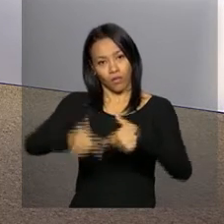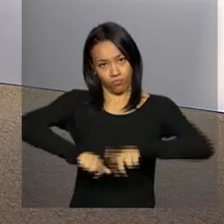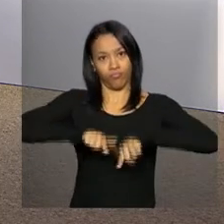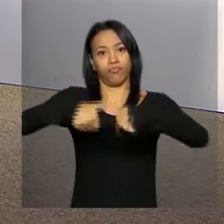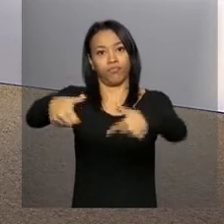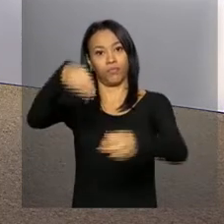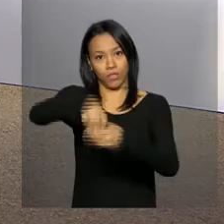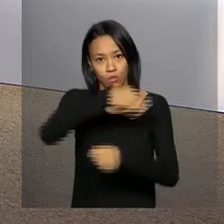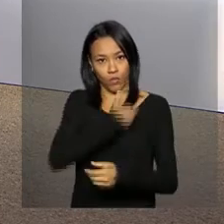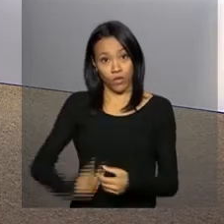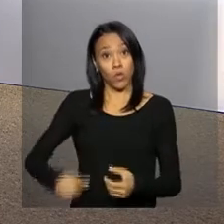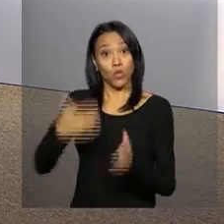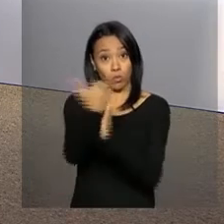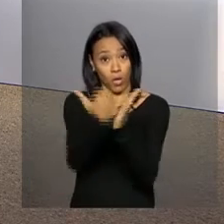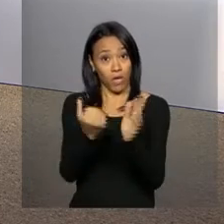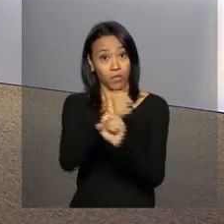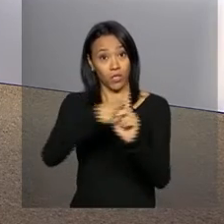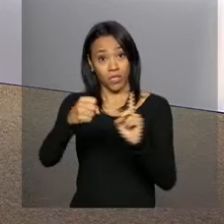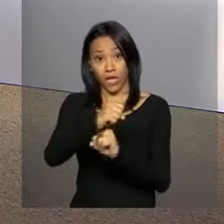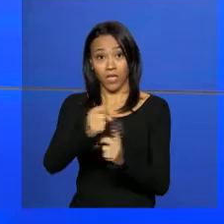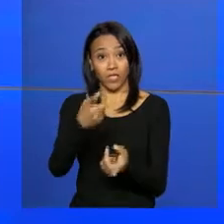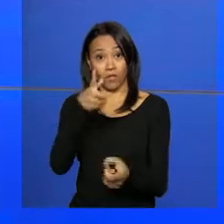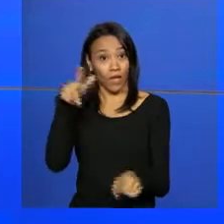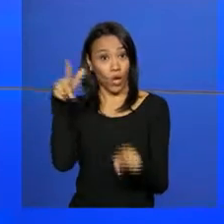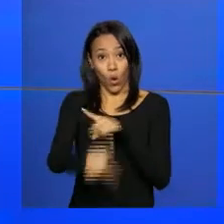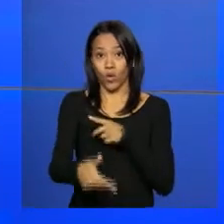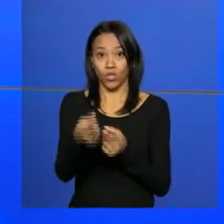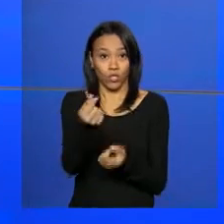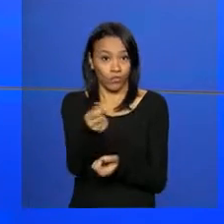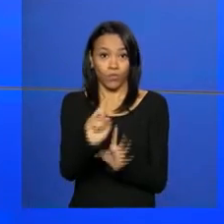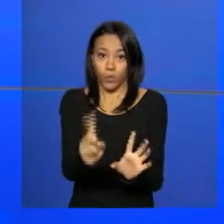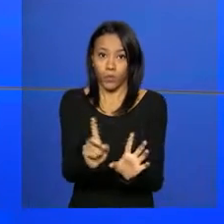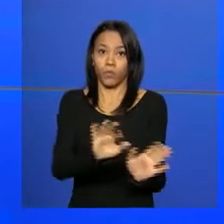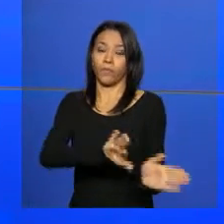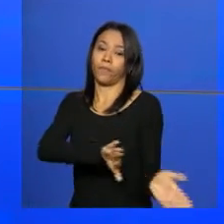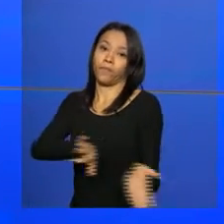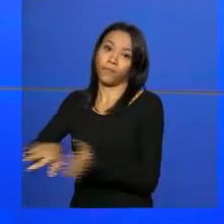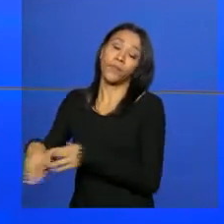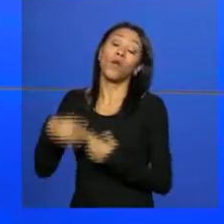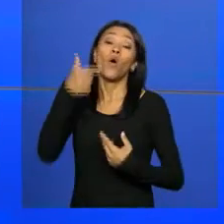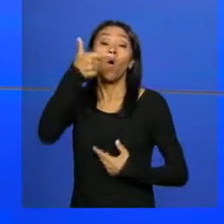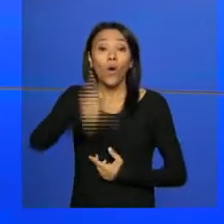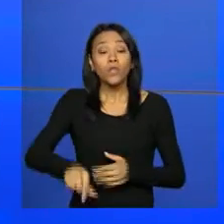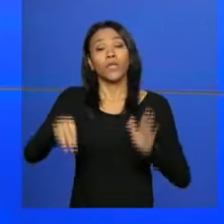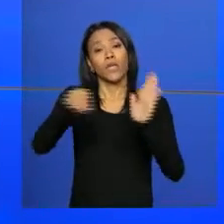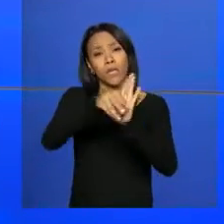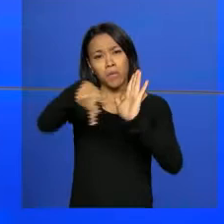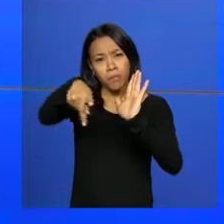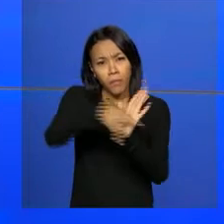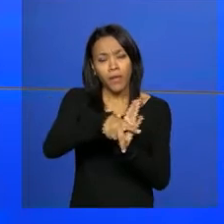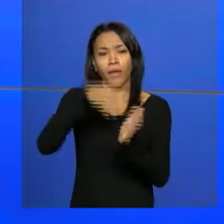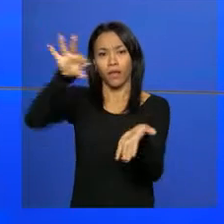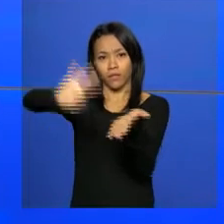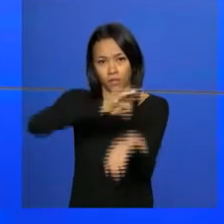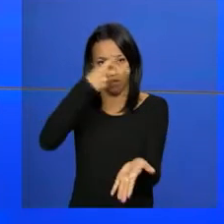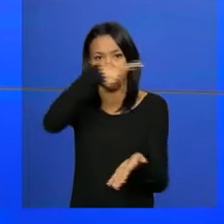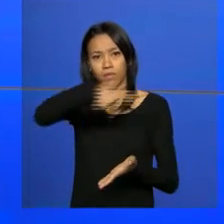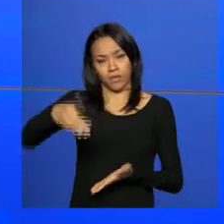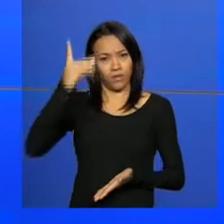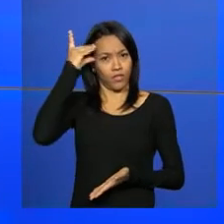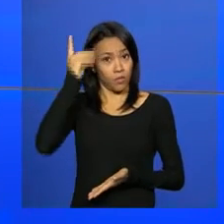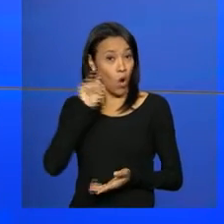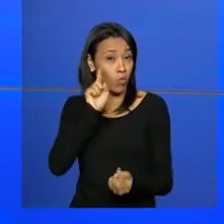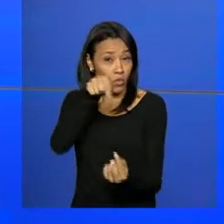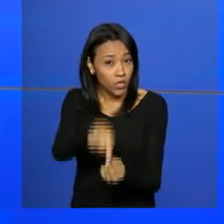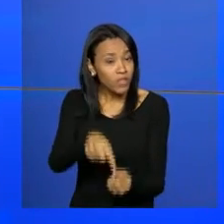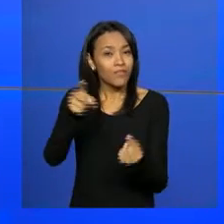programas sociais não vão ser afetados. Uma medida provisória assinada pela presidenta Dilma Rousseff permite aumentar